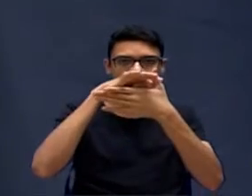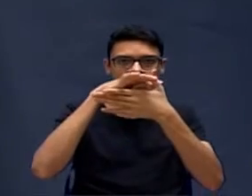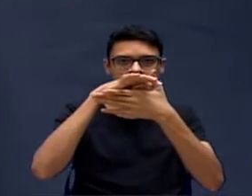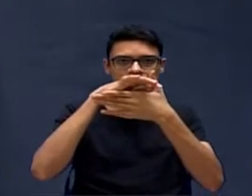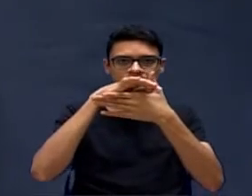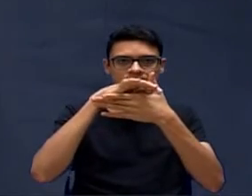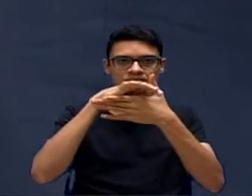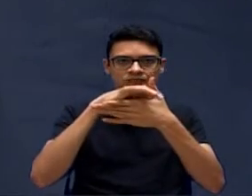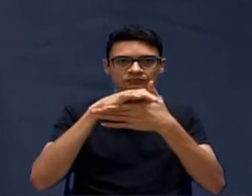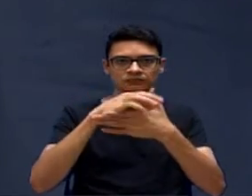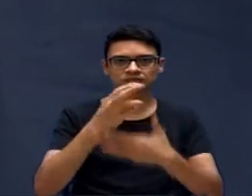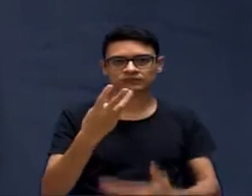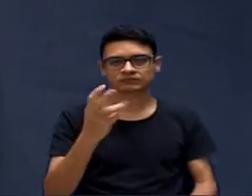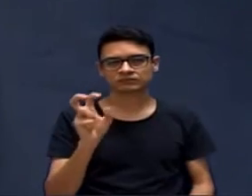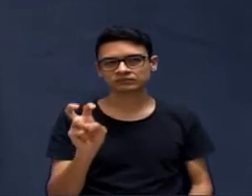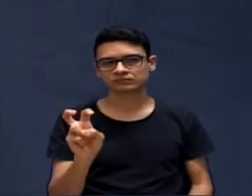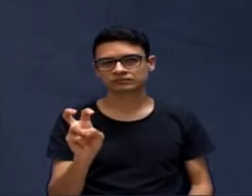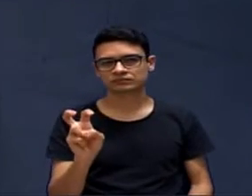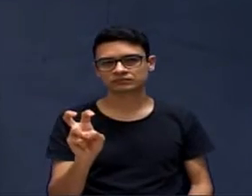35,